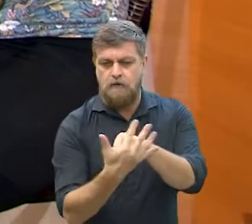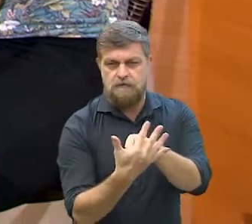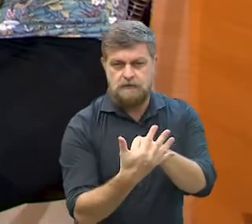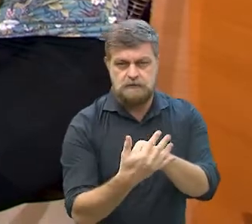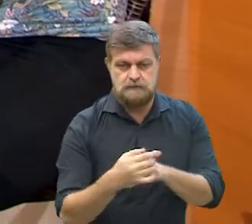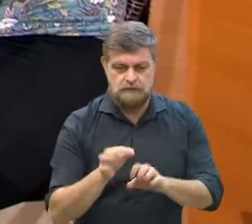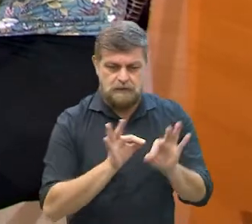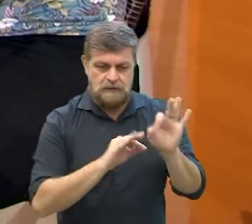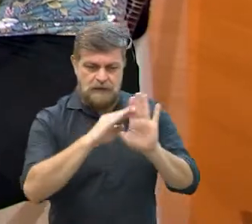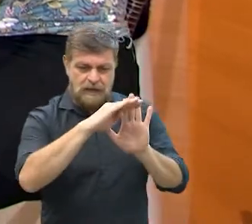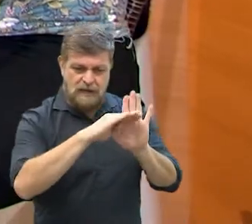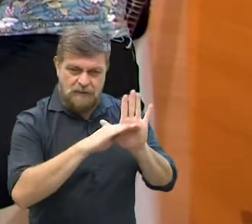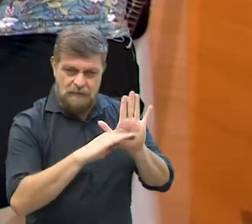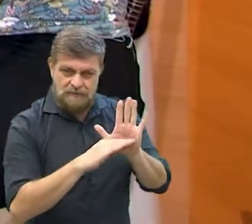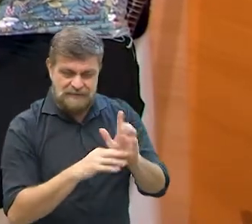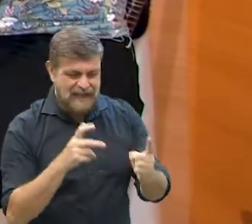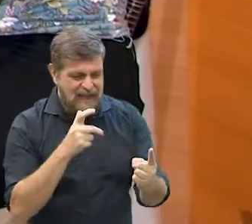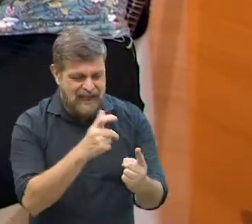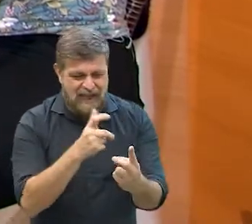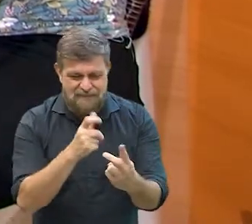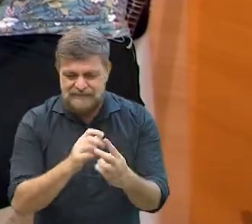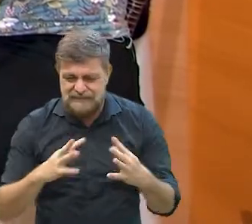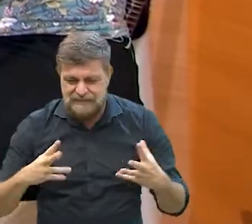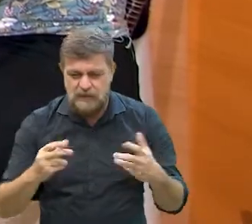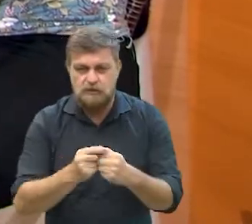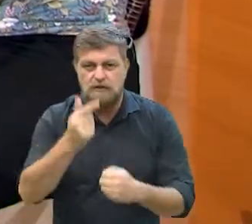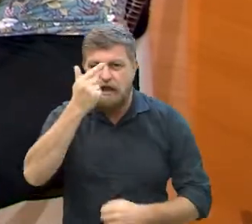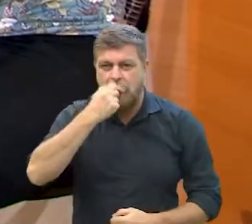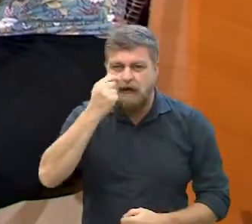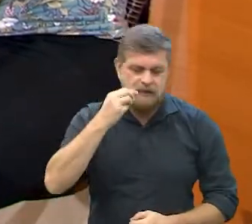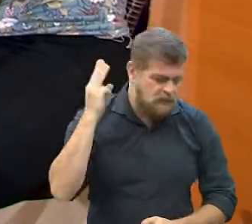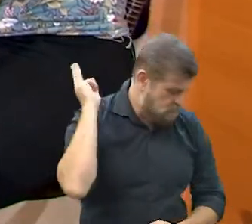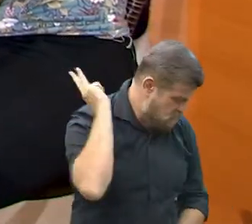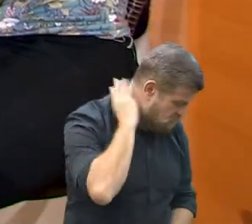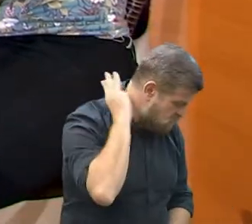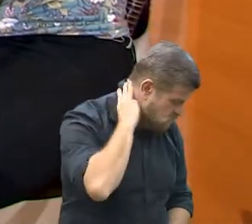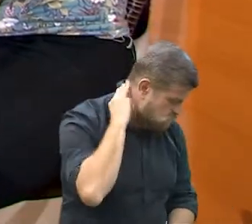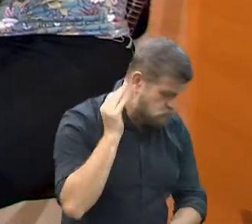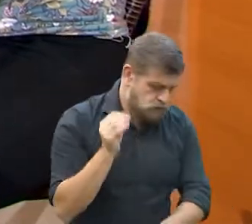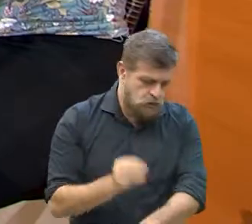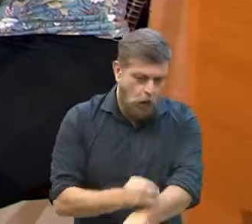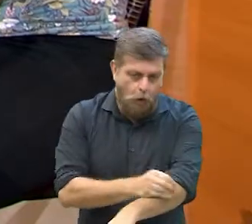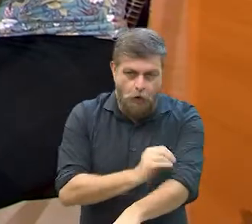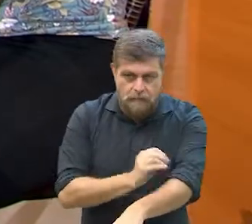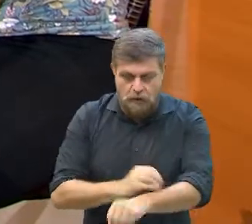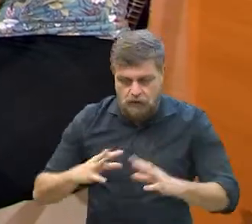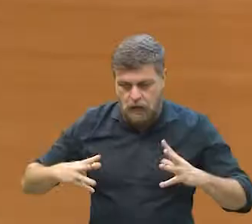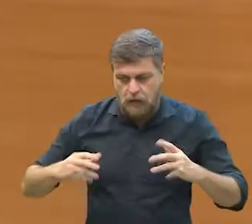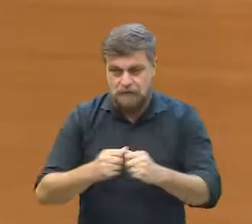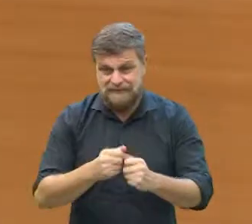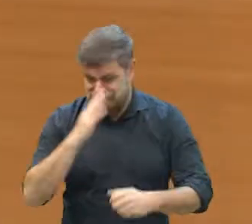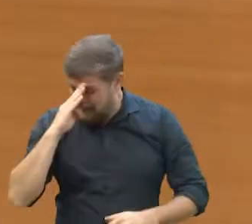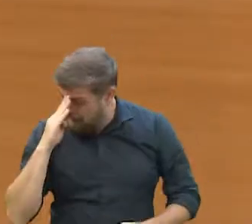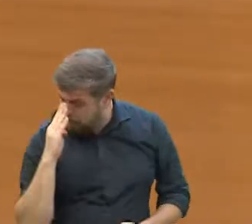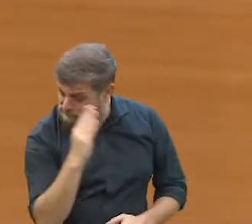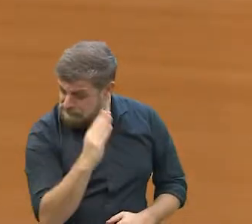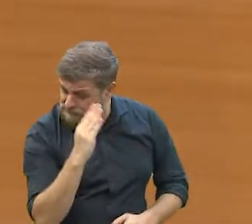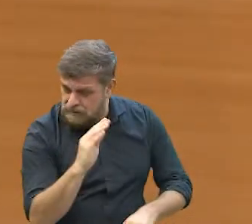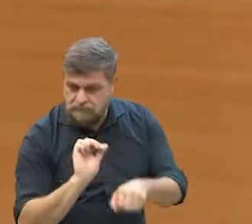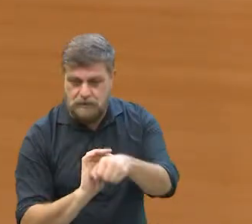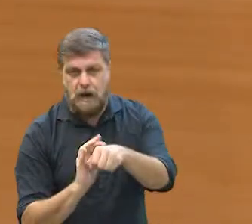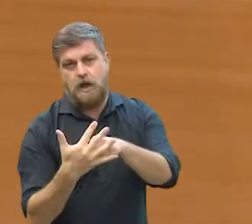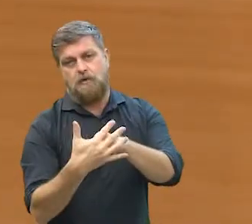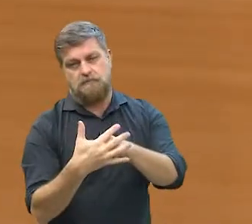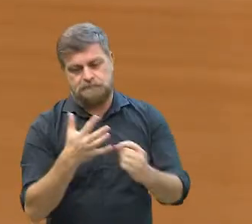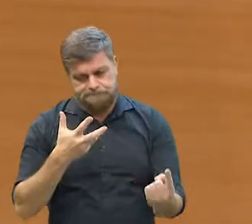relação à Covid. Esse projeto engloba todas as vacinas, a da gripe, da meningite, da rubeula. É, sim, mas a